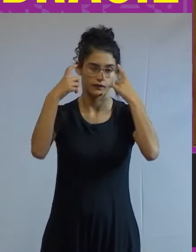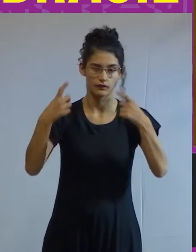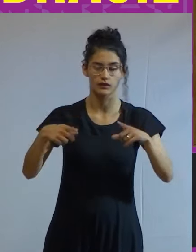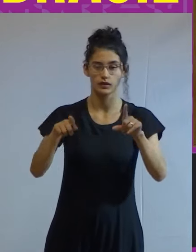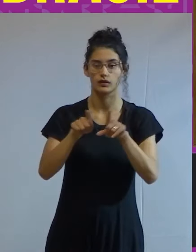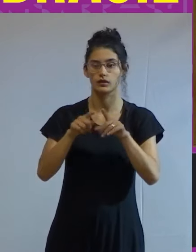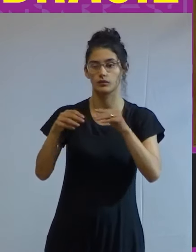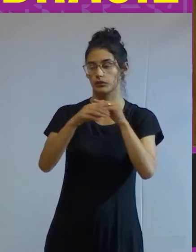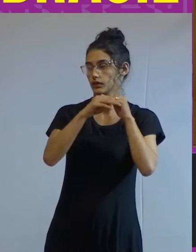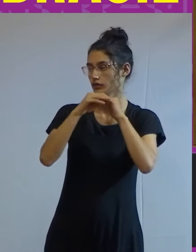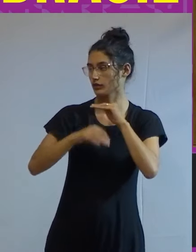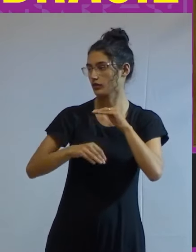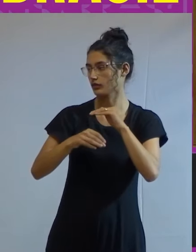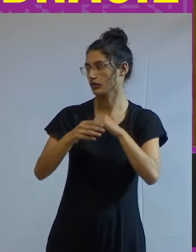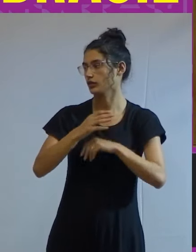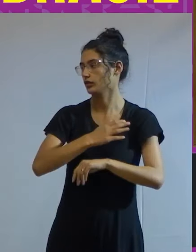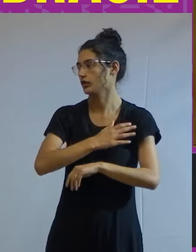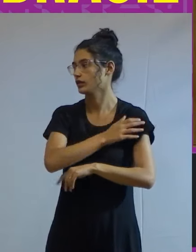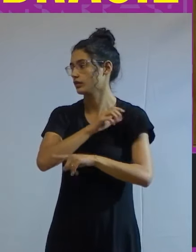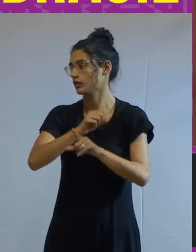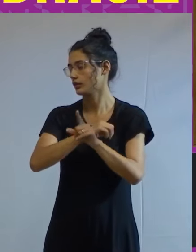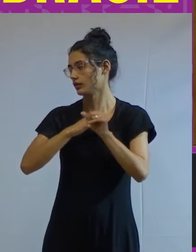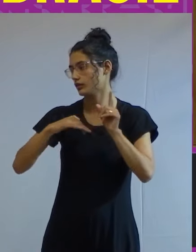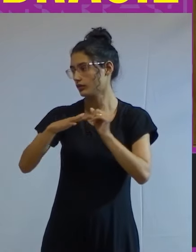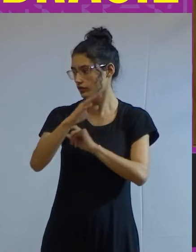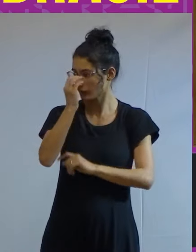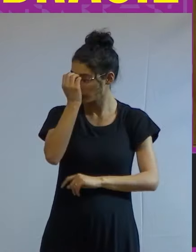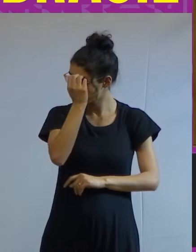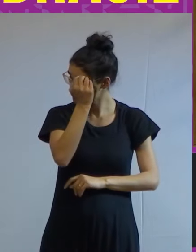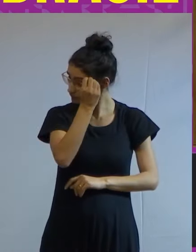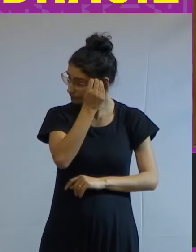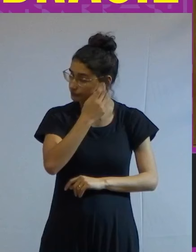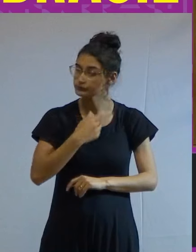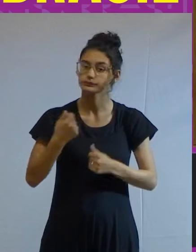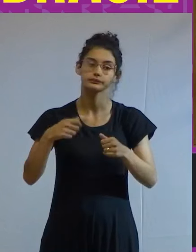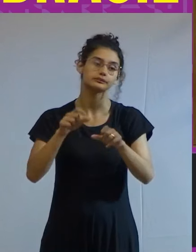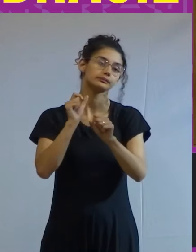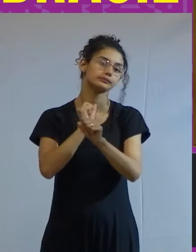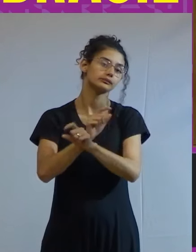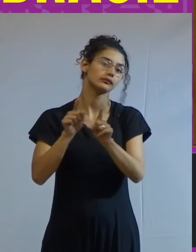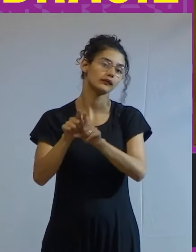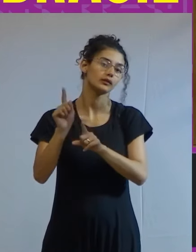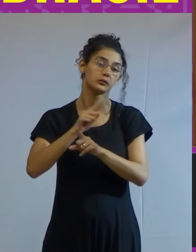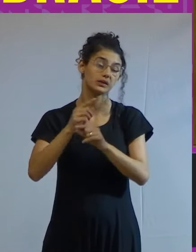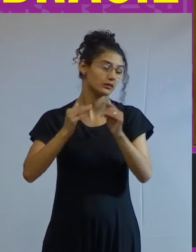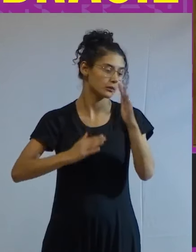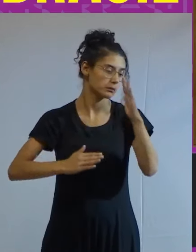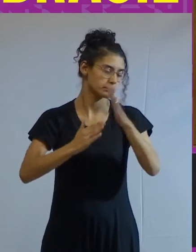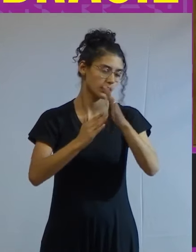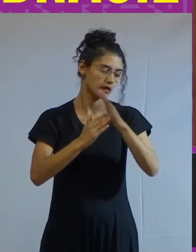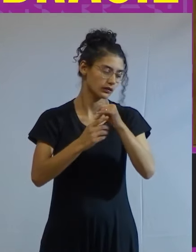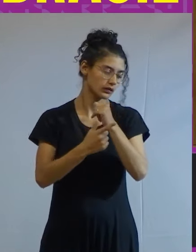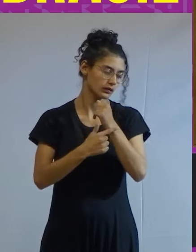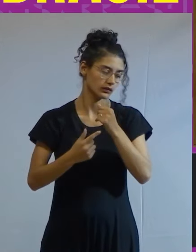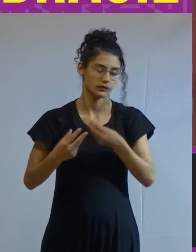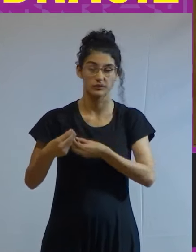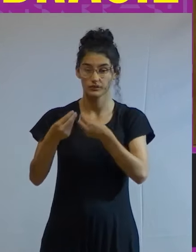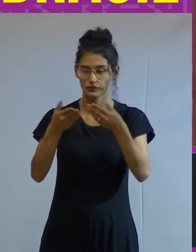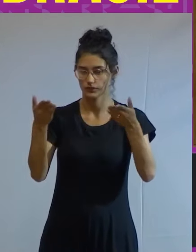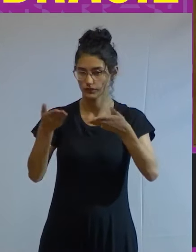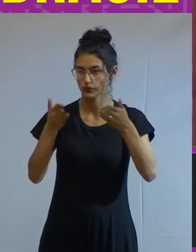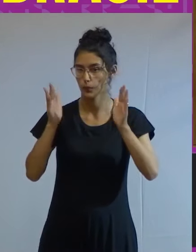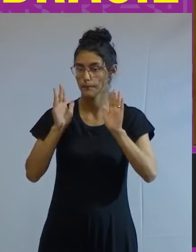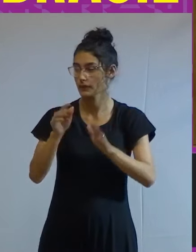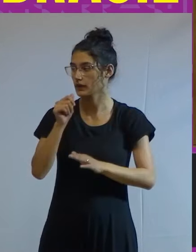e a desigualdade racial social deveria parar por aqui para não ultrapassar o tempo que me foi destinado